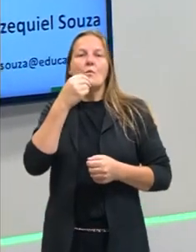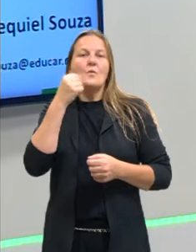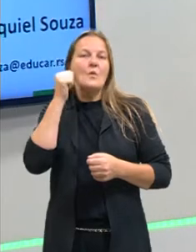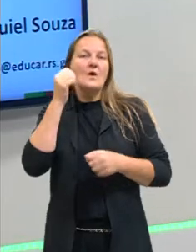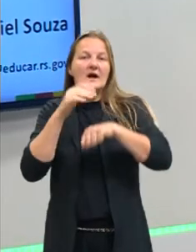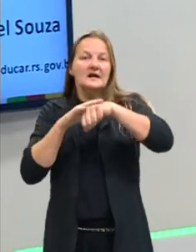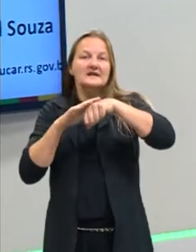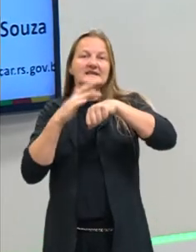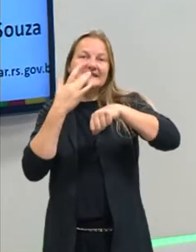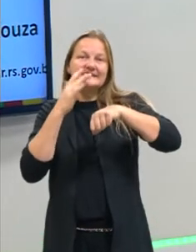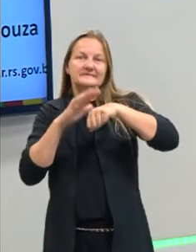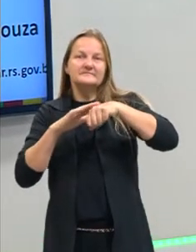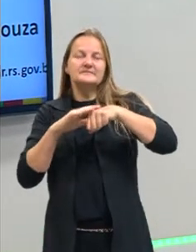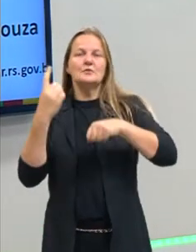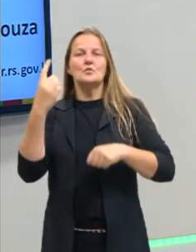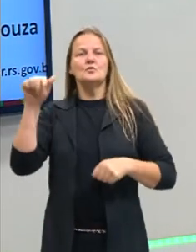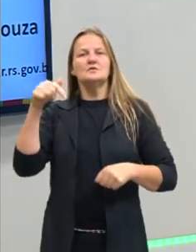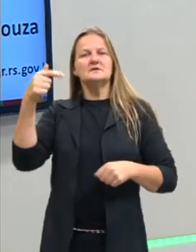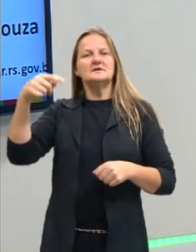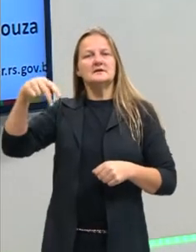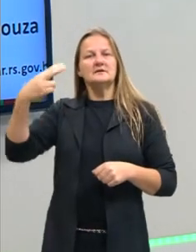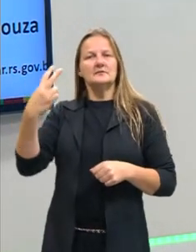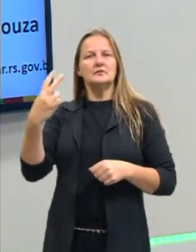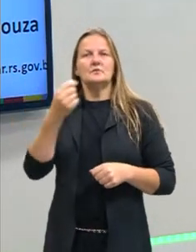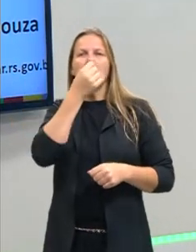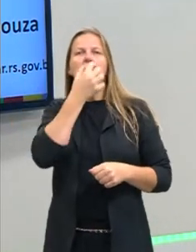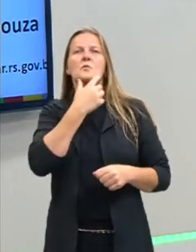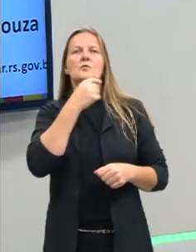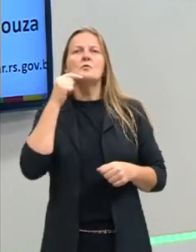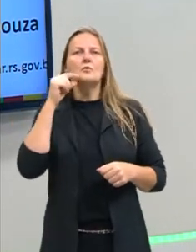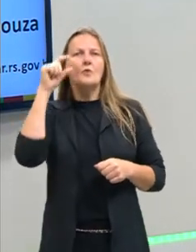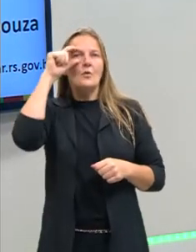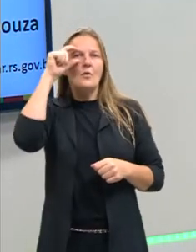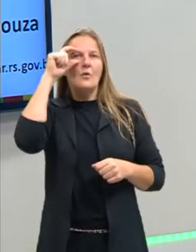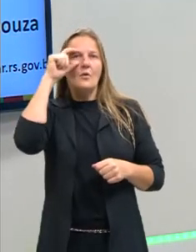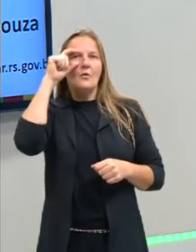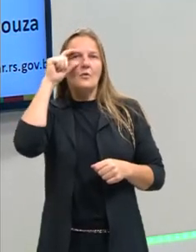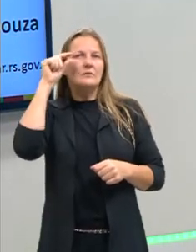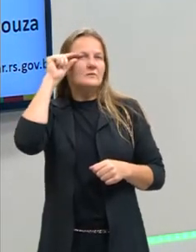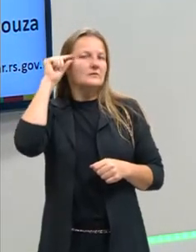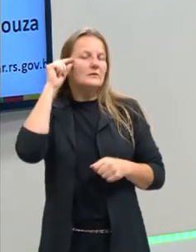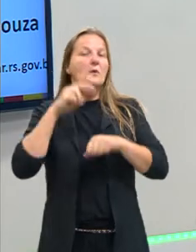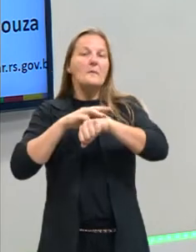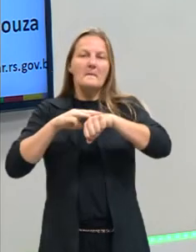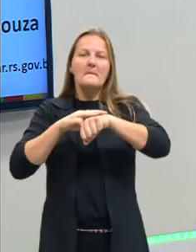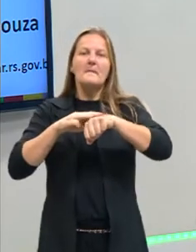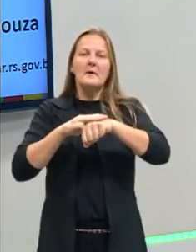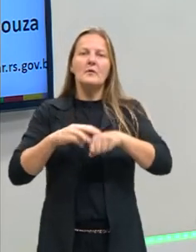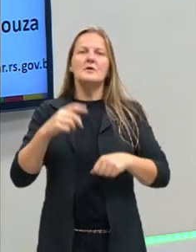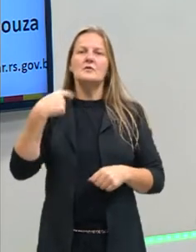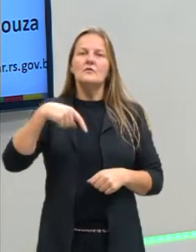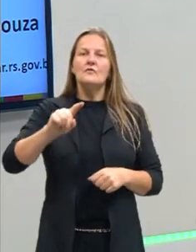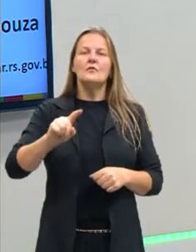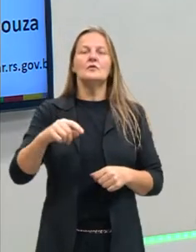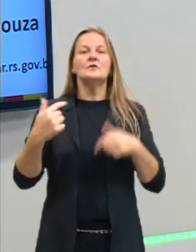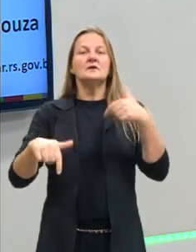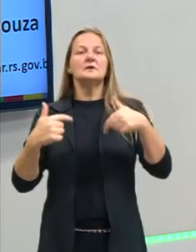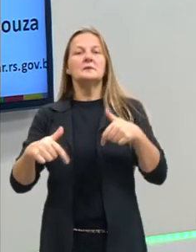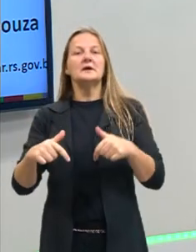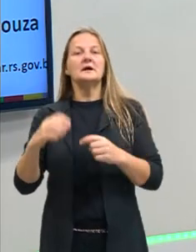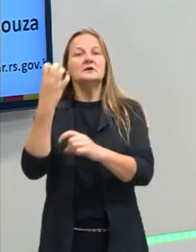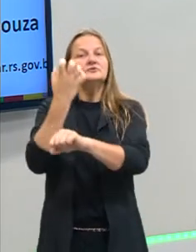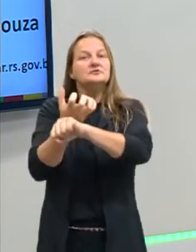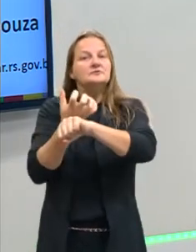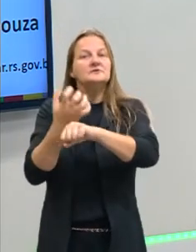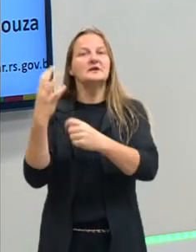,72m, uso cavanhaque, estou usando um óculos marrom e vou trabalhar com vocês a disciplina